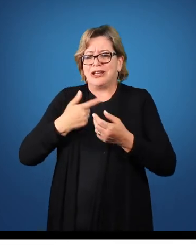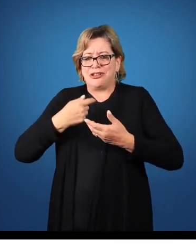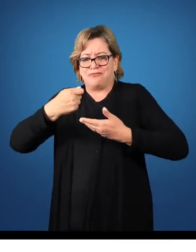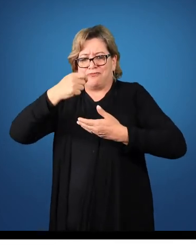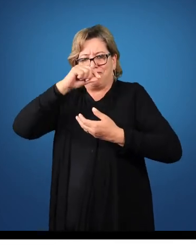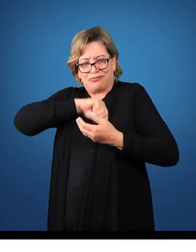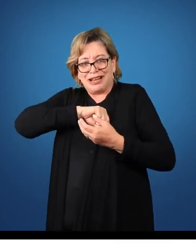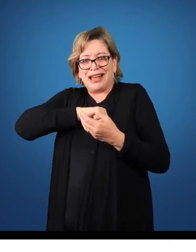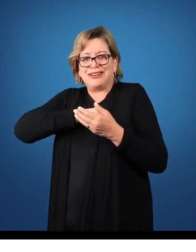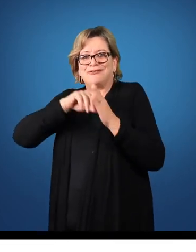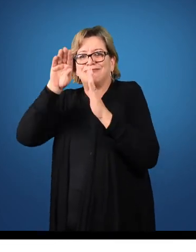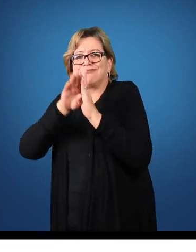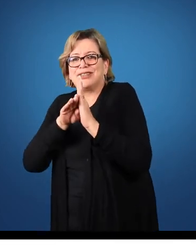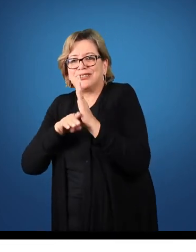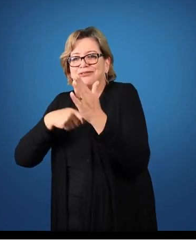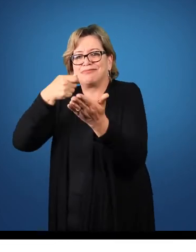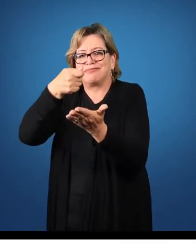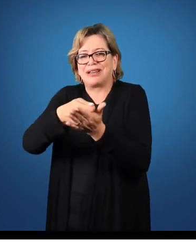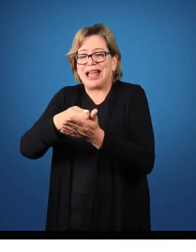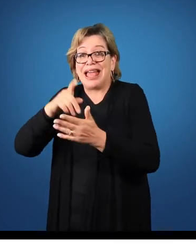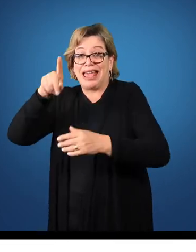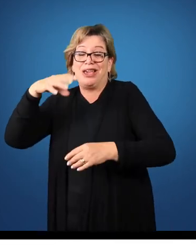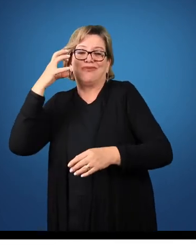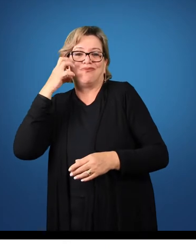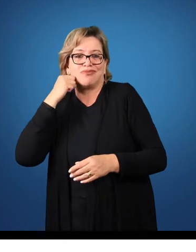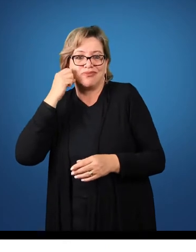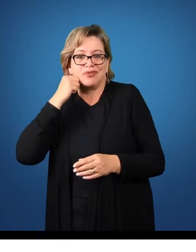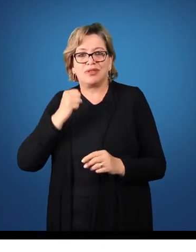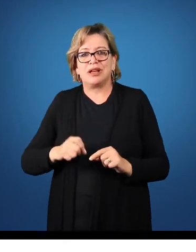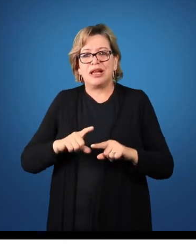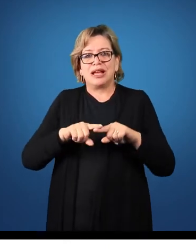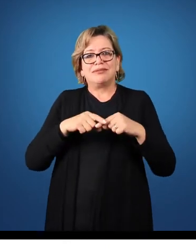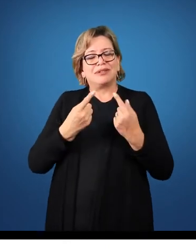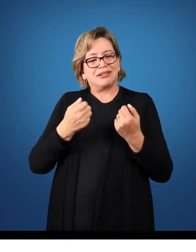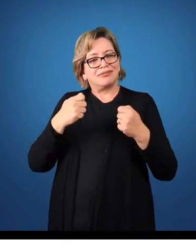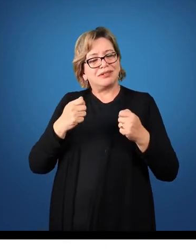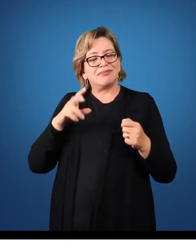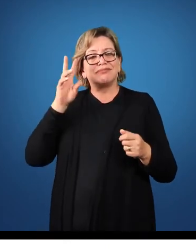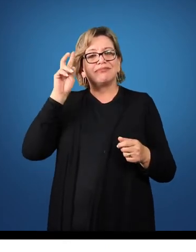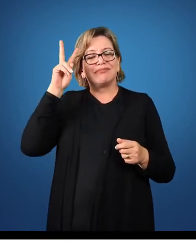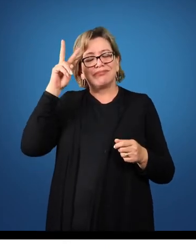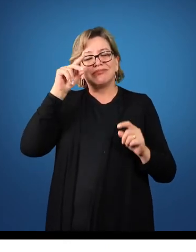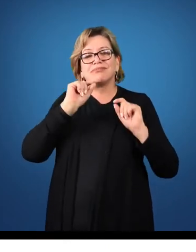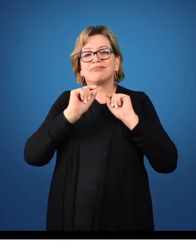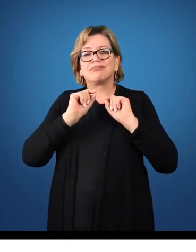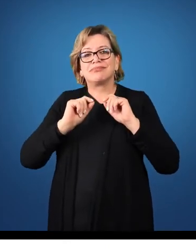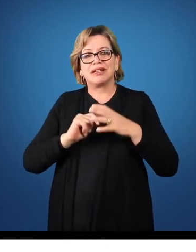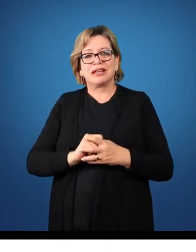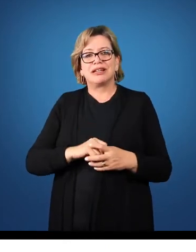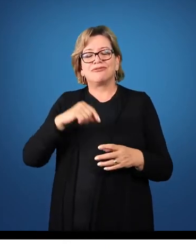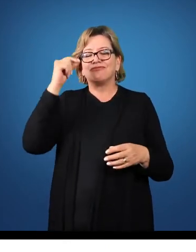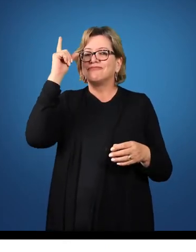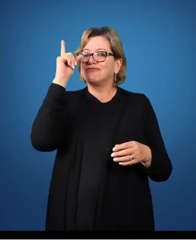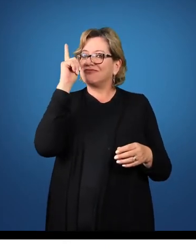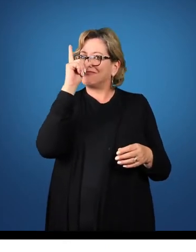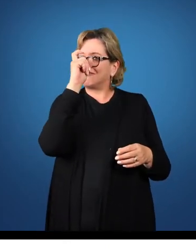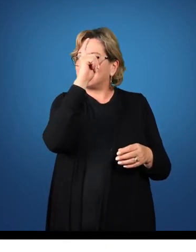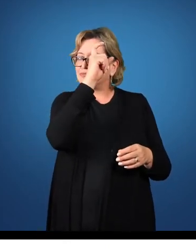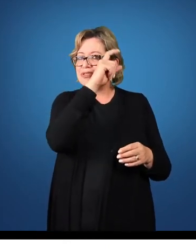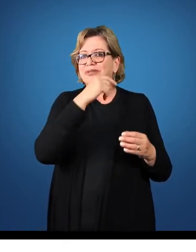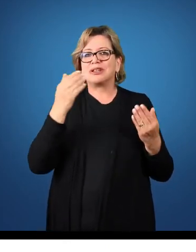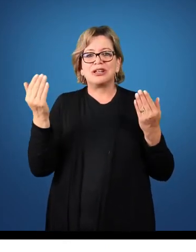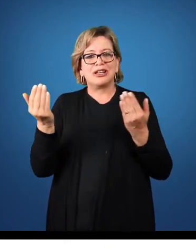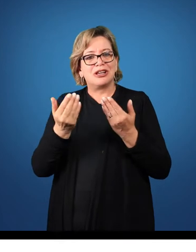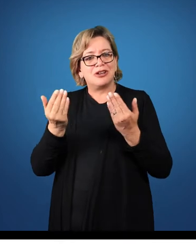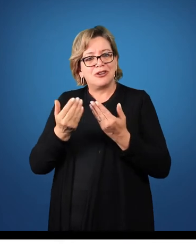recebi menos aquilo que eu paguei. Porém nós temos que lembrar o seguinte. Dificilmente nos